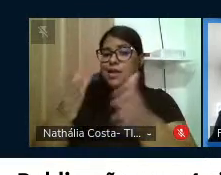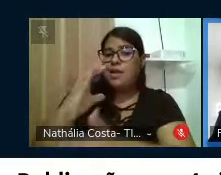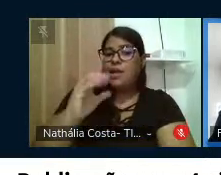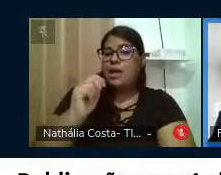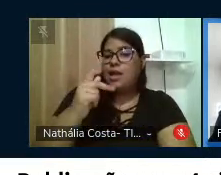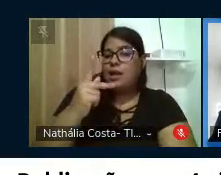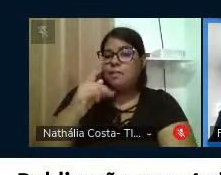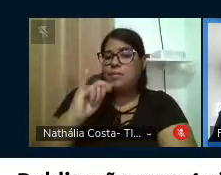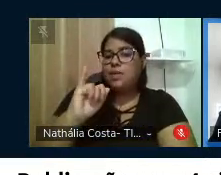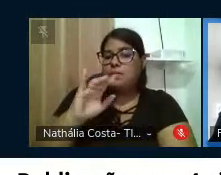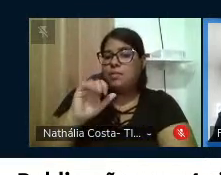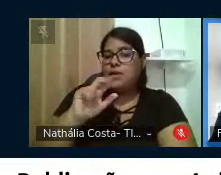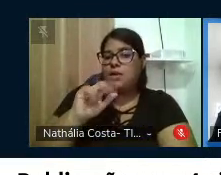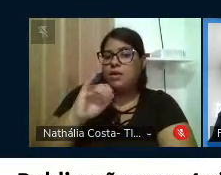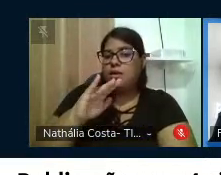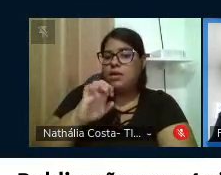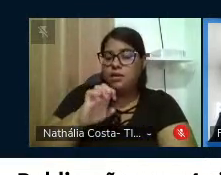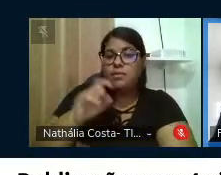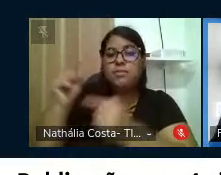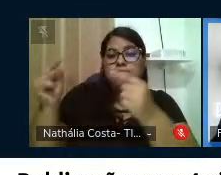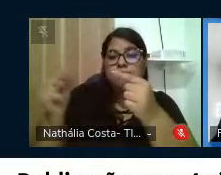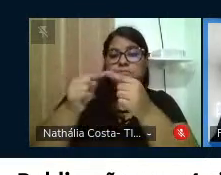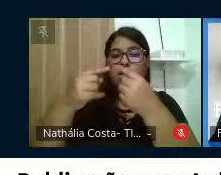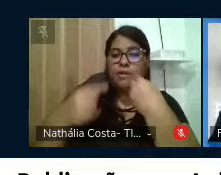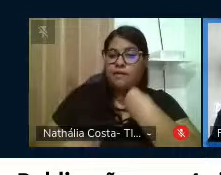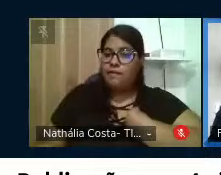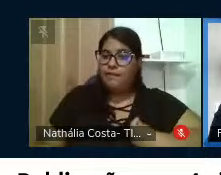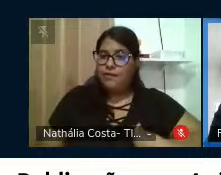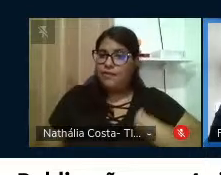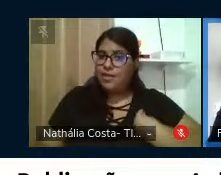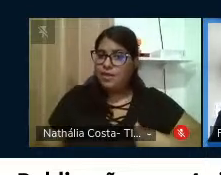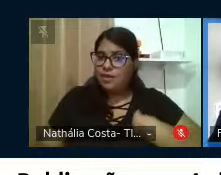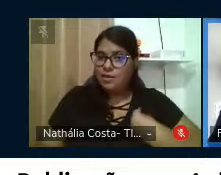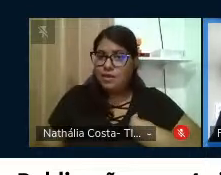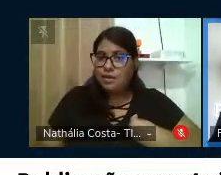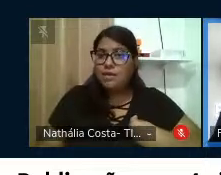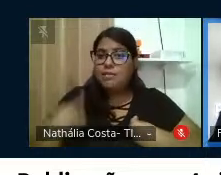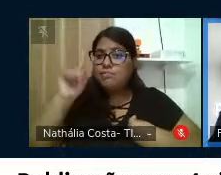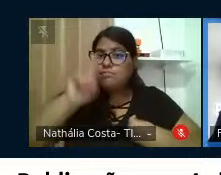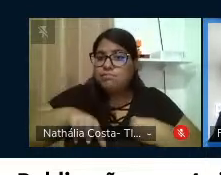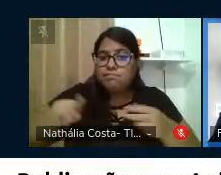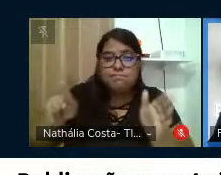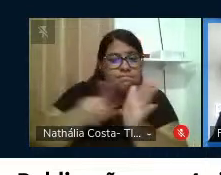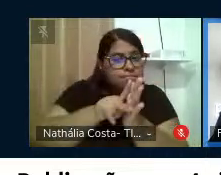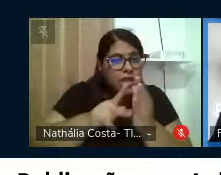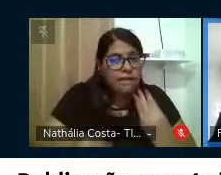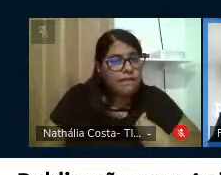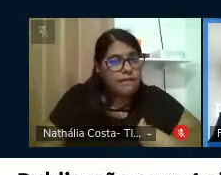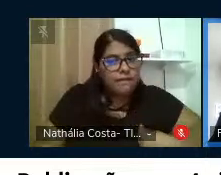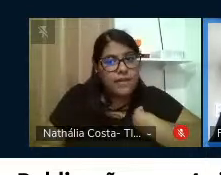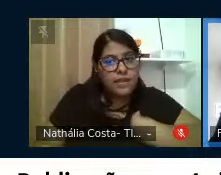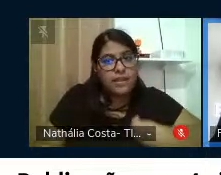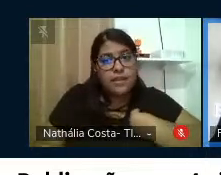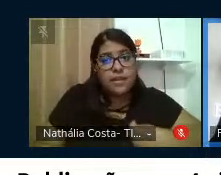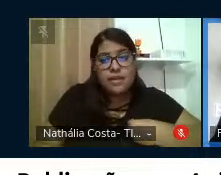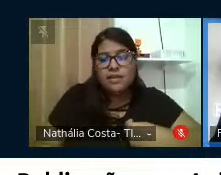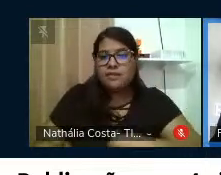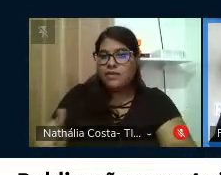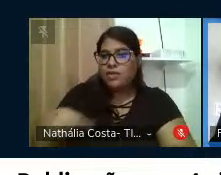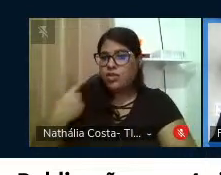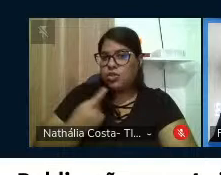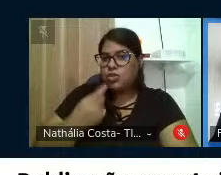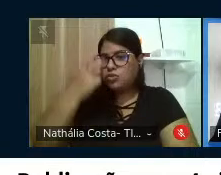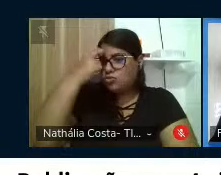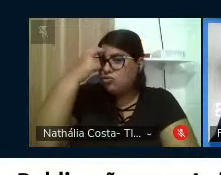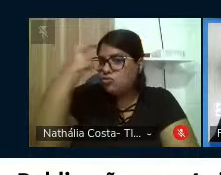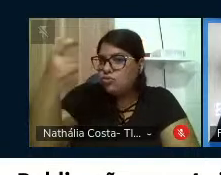os nossos estuários, os nossos manguezais, né, e isso é um patrimônio vivo, um patrimônio da nossa cultura, da